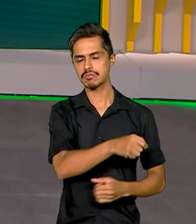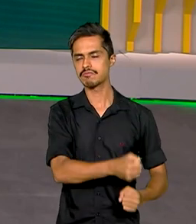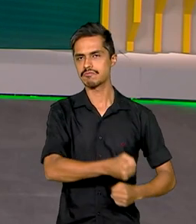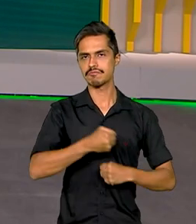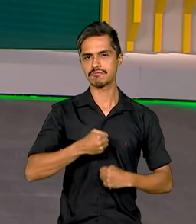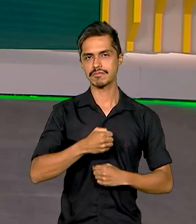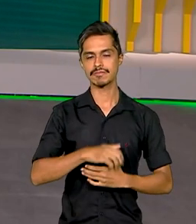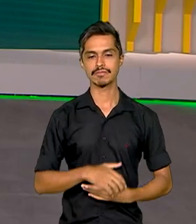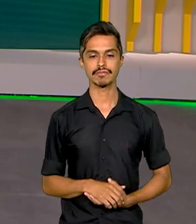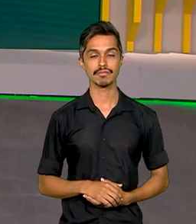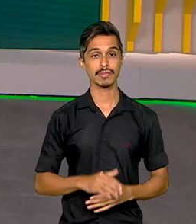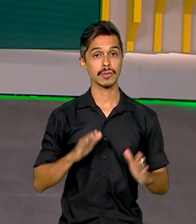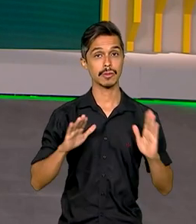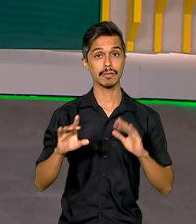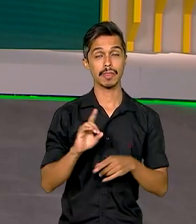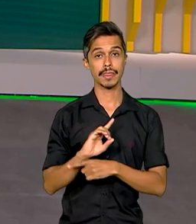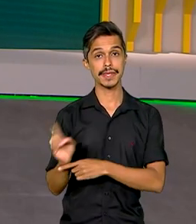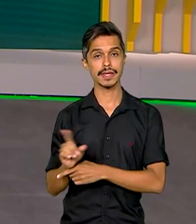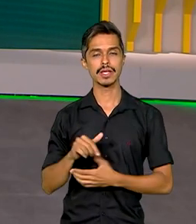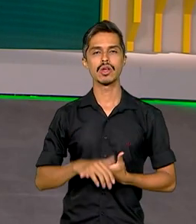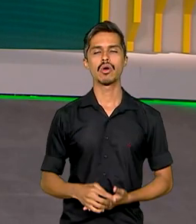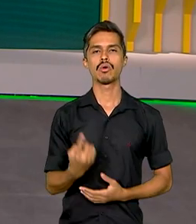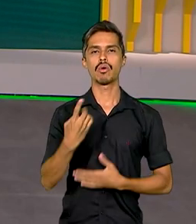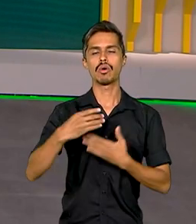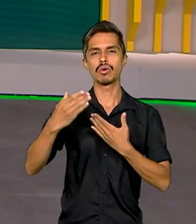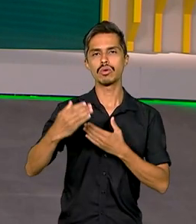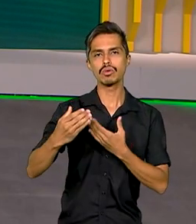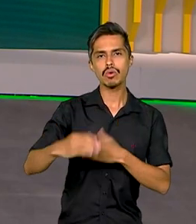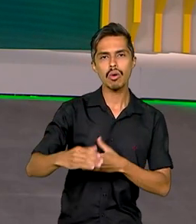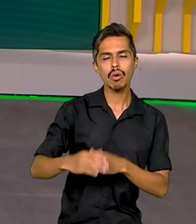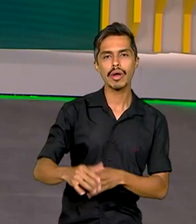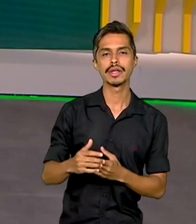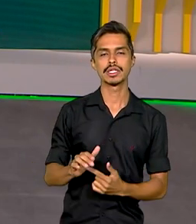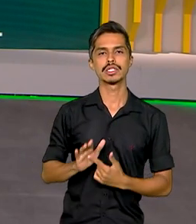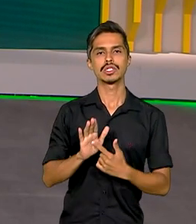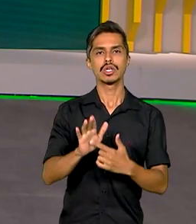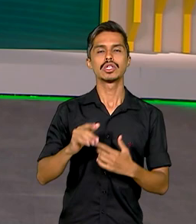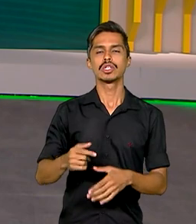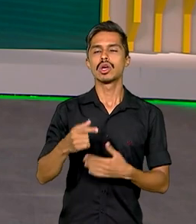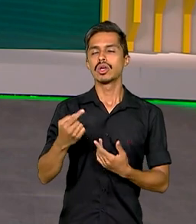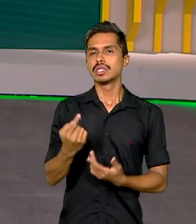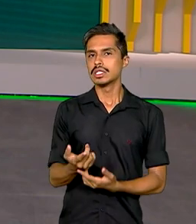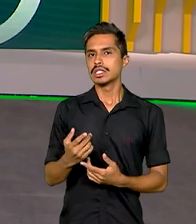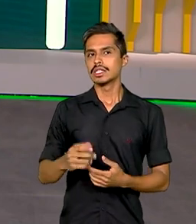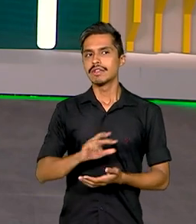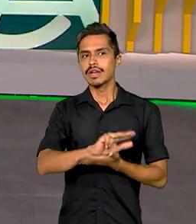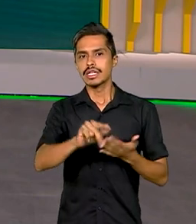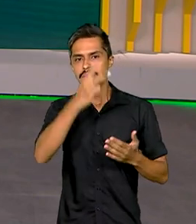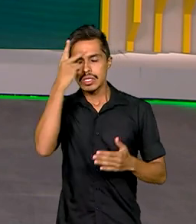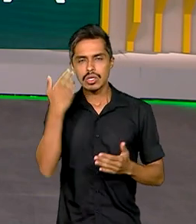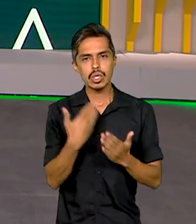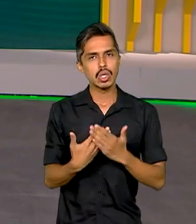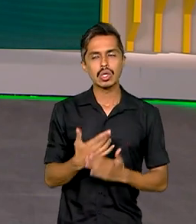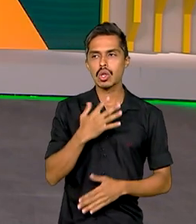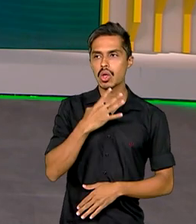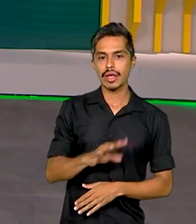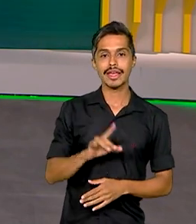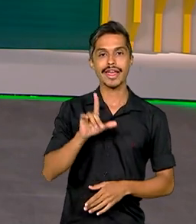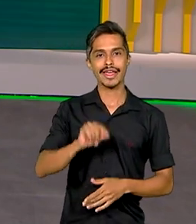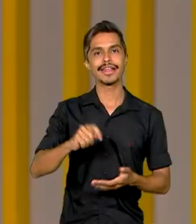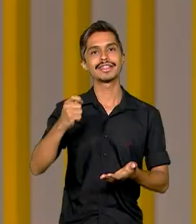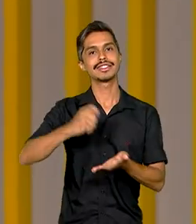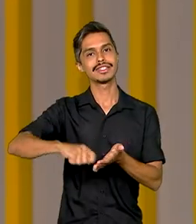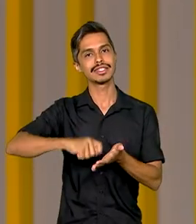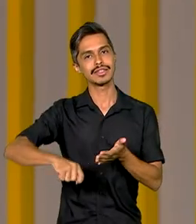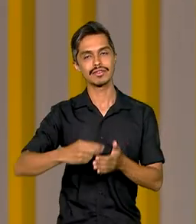Na era digital, um concurso quer incentivar um hábito que muitos estudantes não conhecem, escrever cartas.